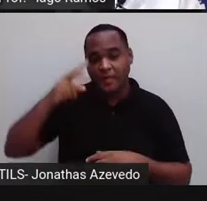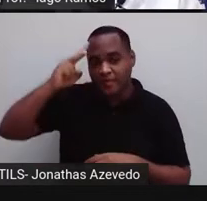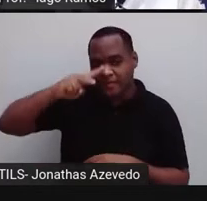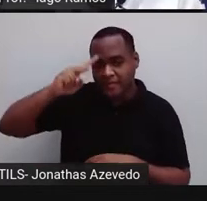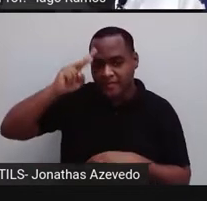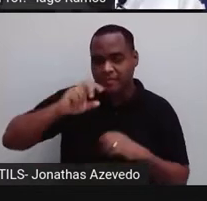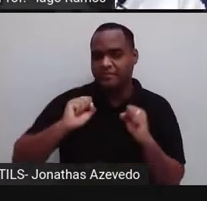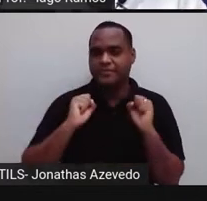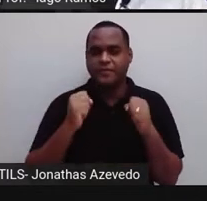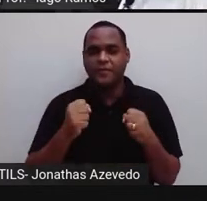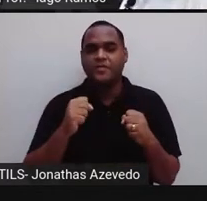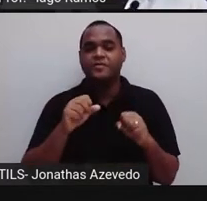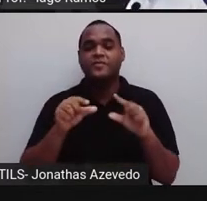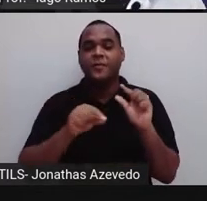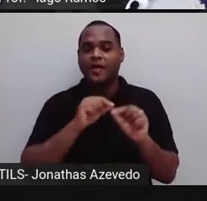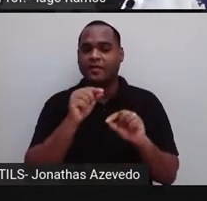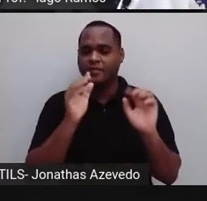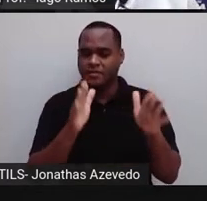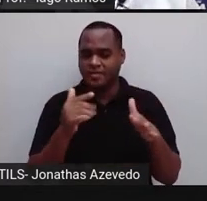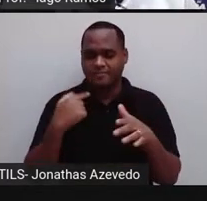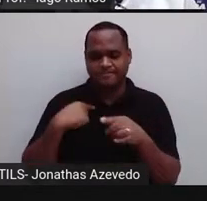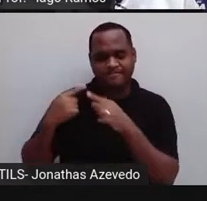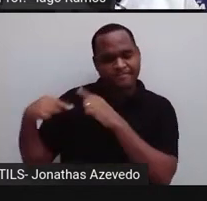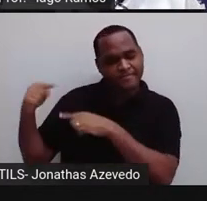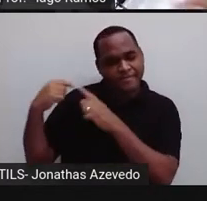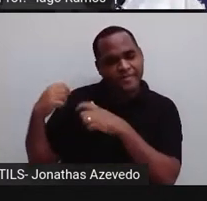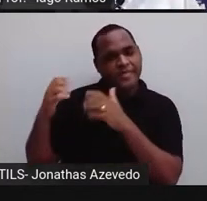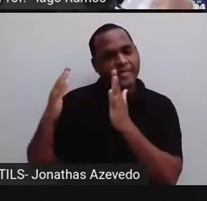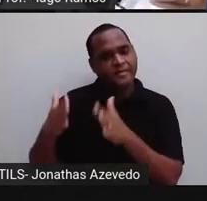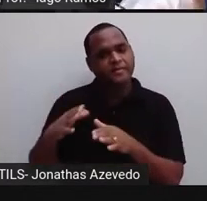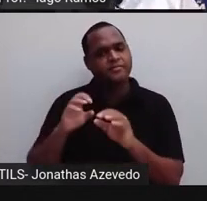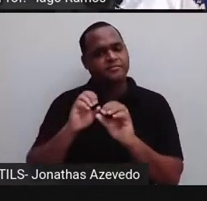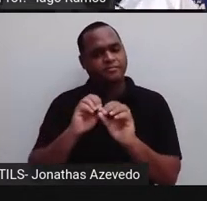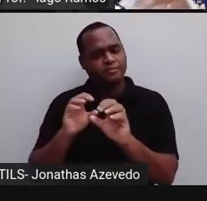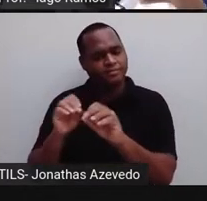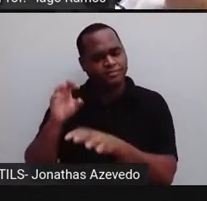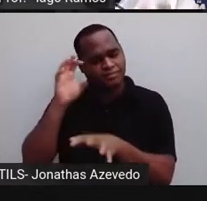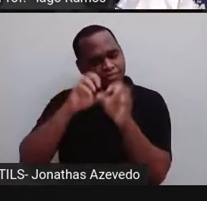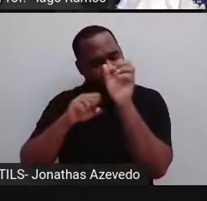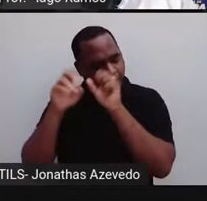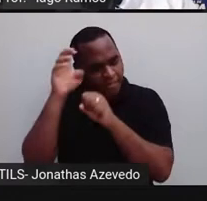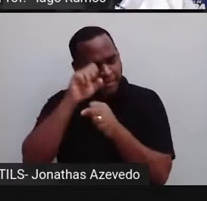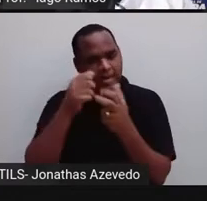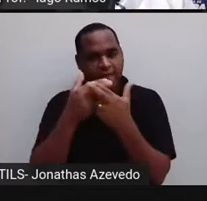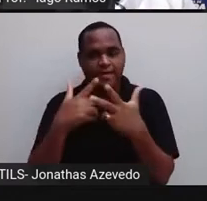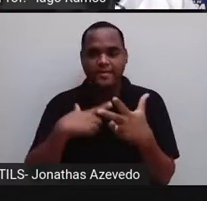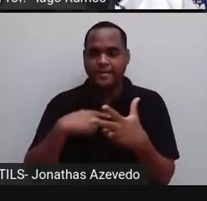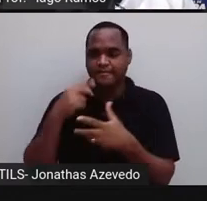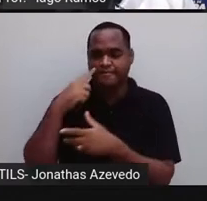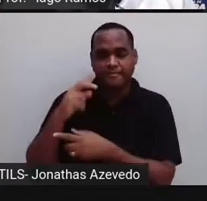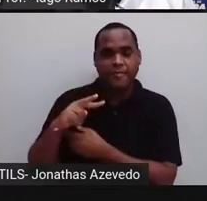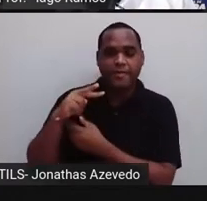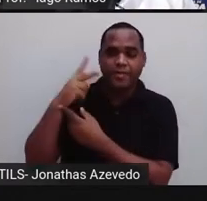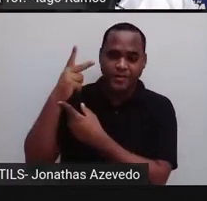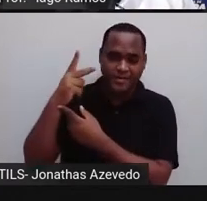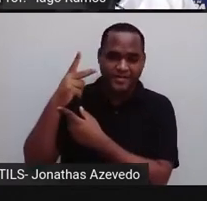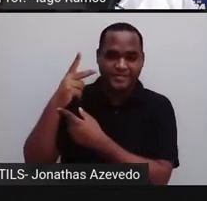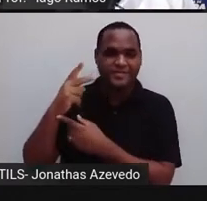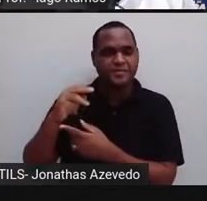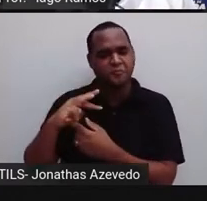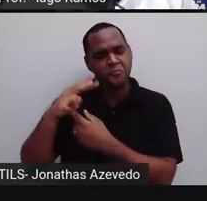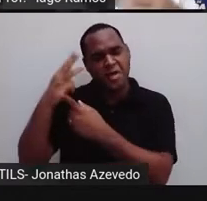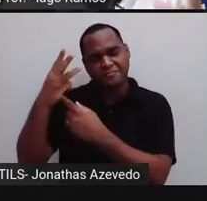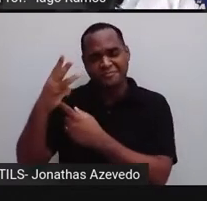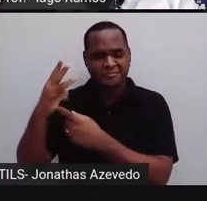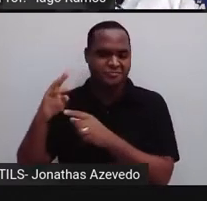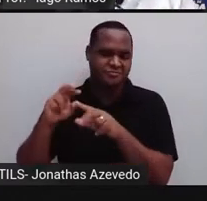caso você tenha assistido às aulas anteriores, lembrar dessas coisas sobre potenciações, e que é